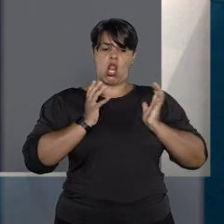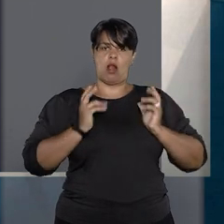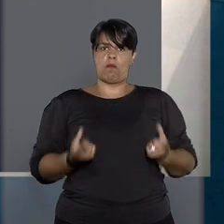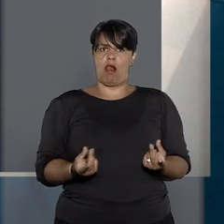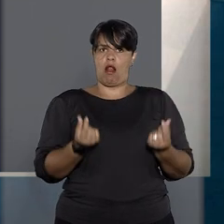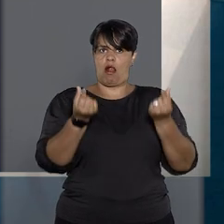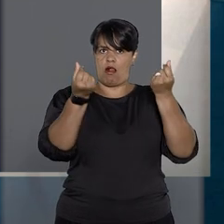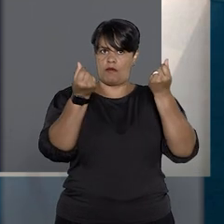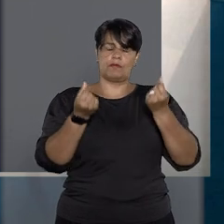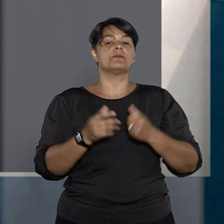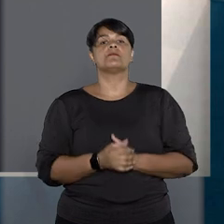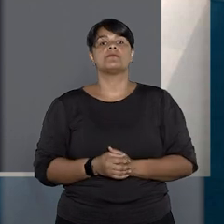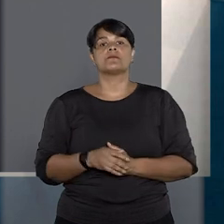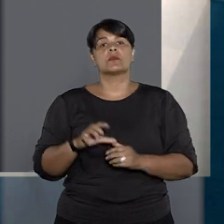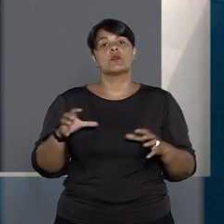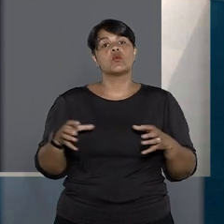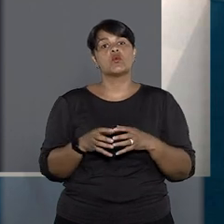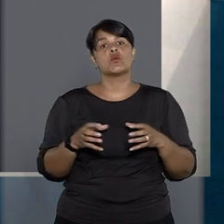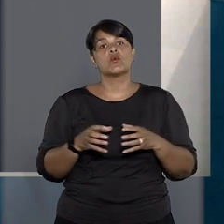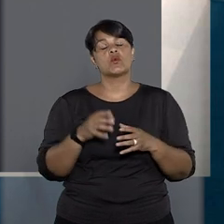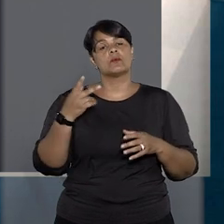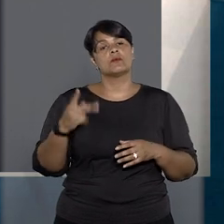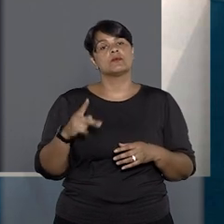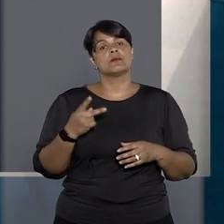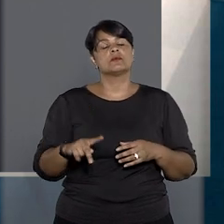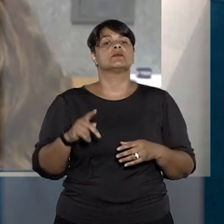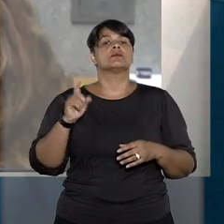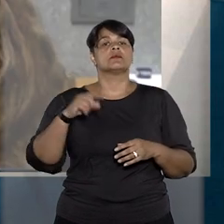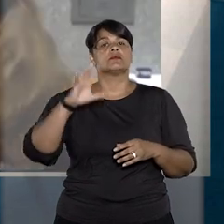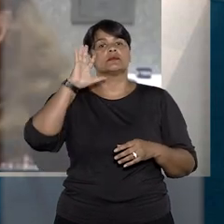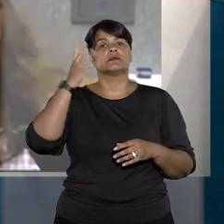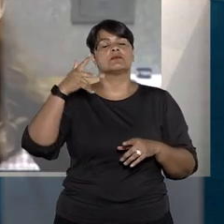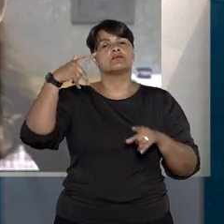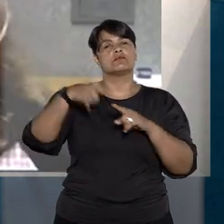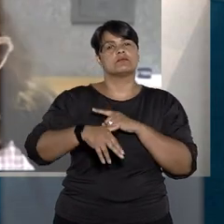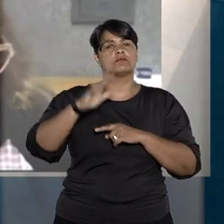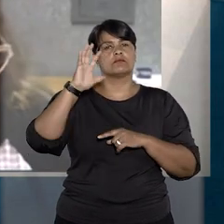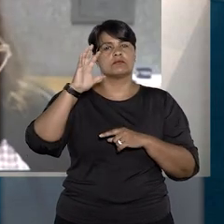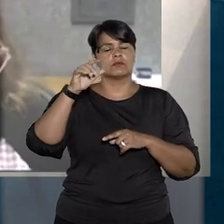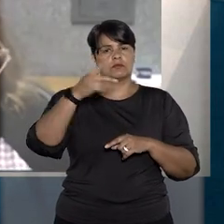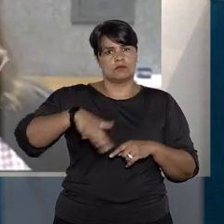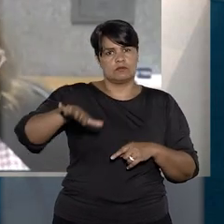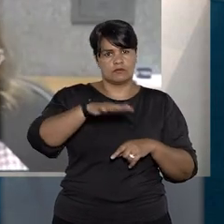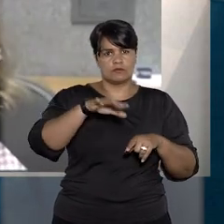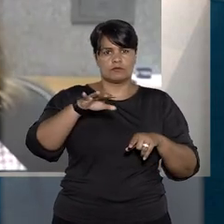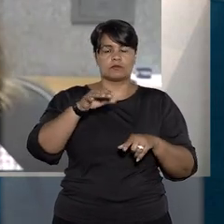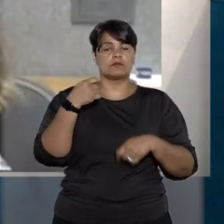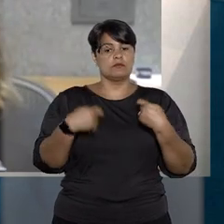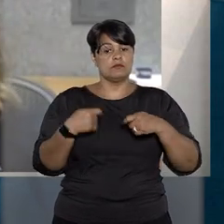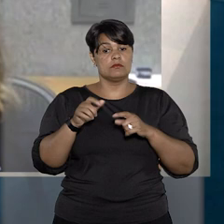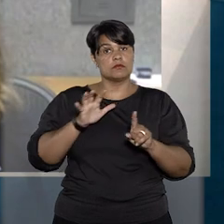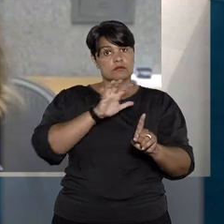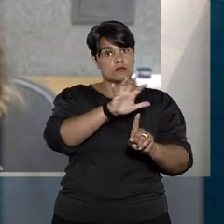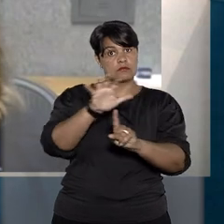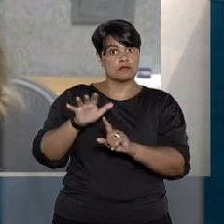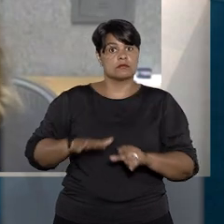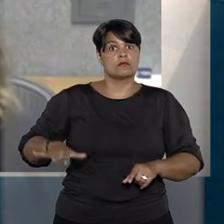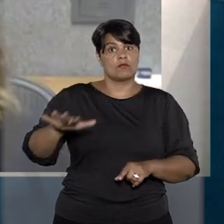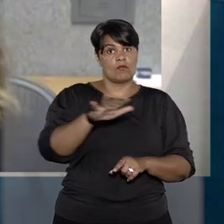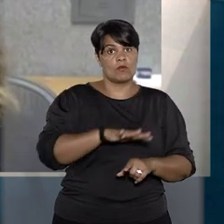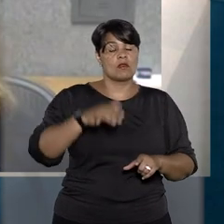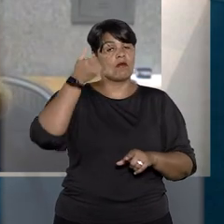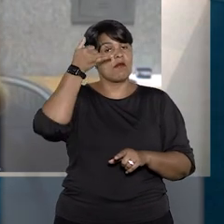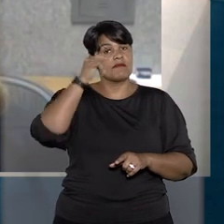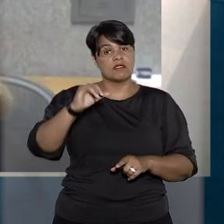Para o colegiado, os efeitos retroativos da revogação da liminar deveriam ter atingido todas as partes, de modo a